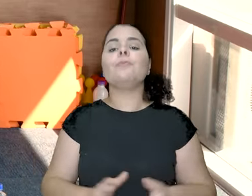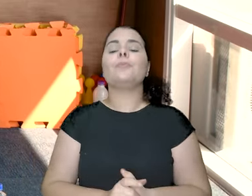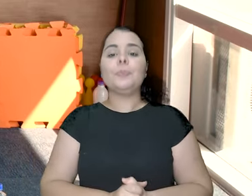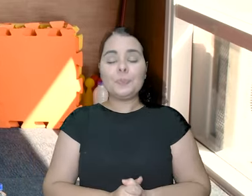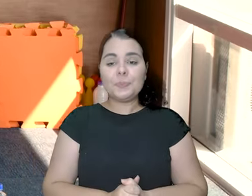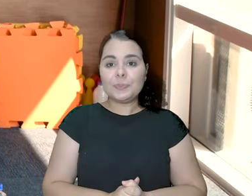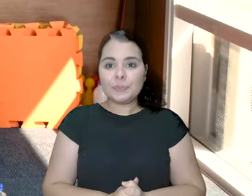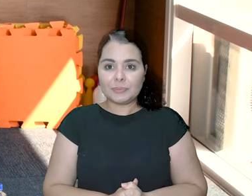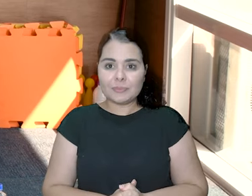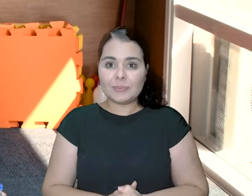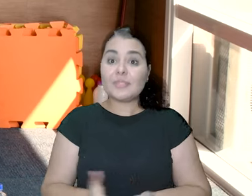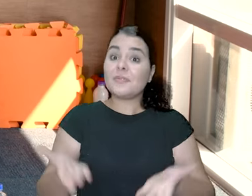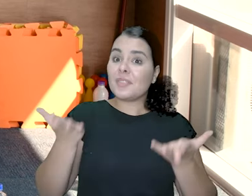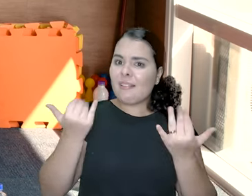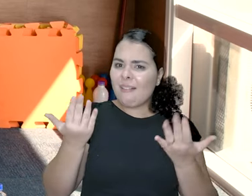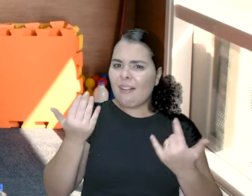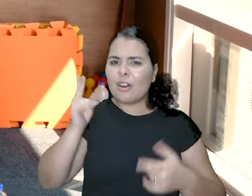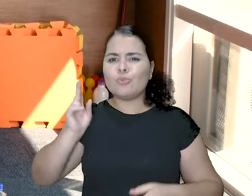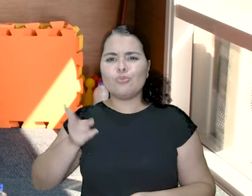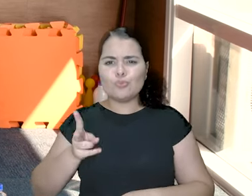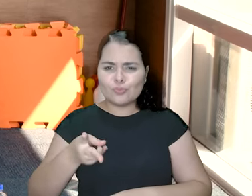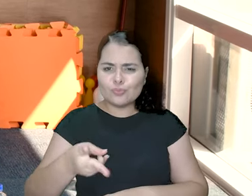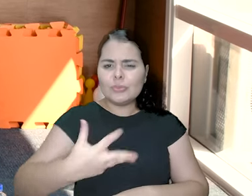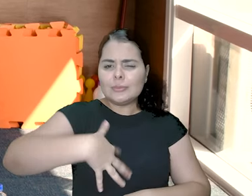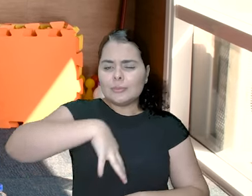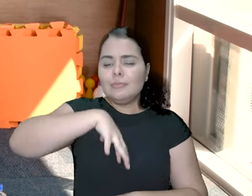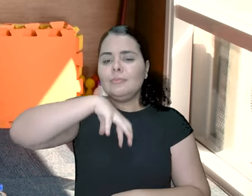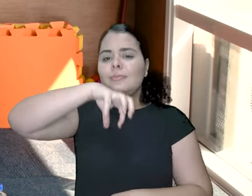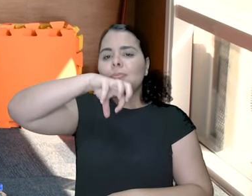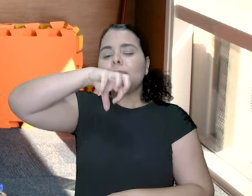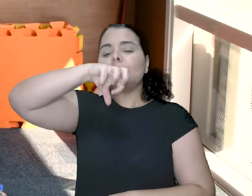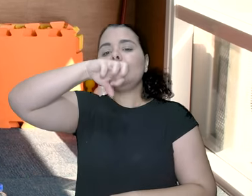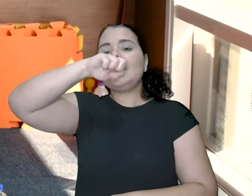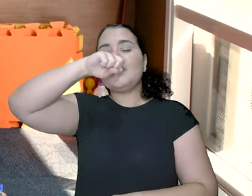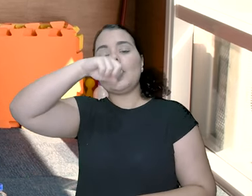Continua. Continua. Respira.